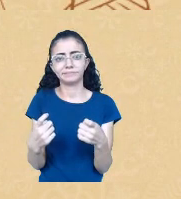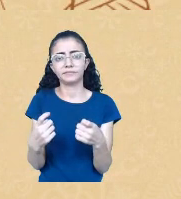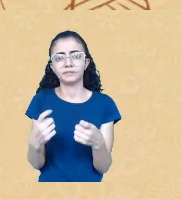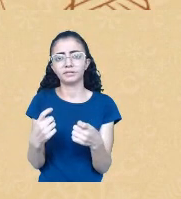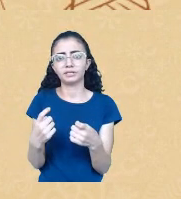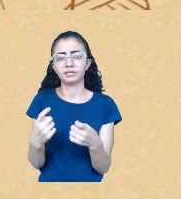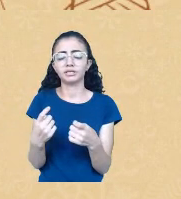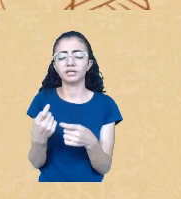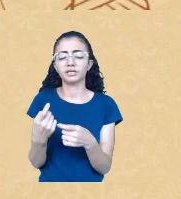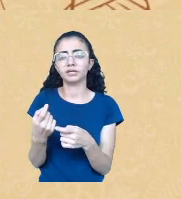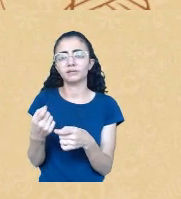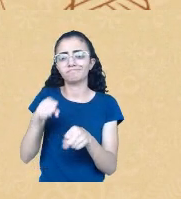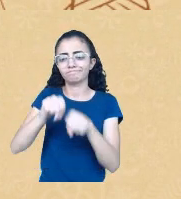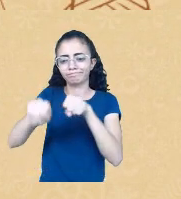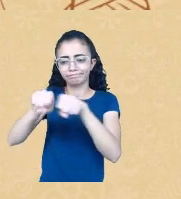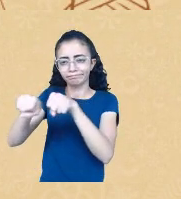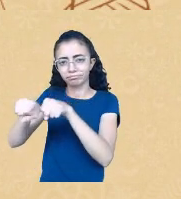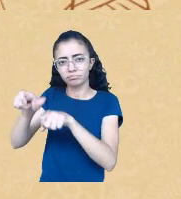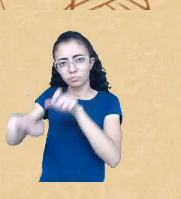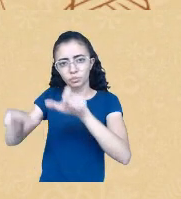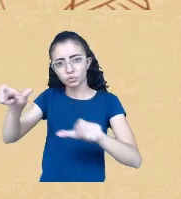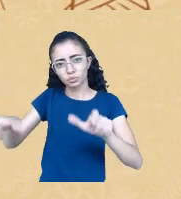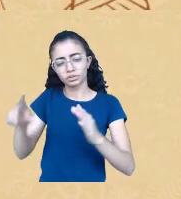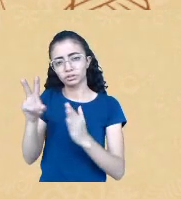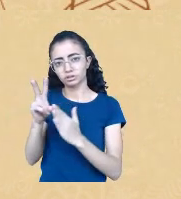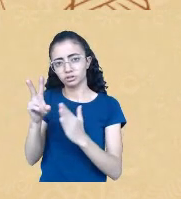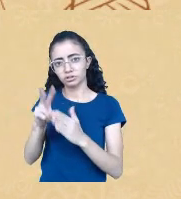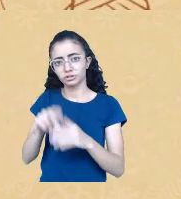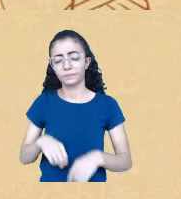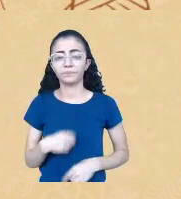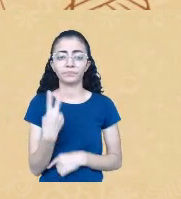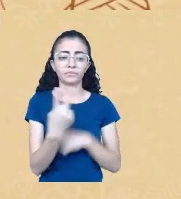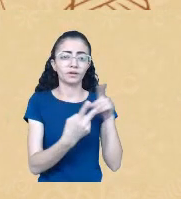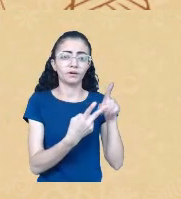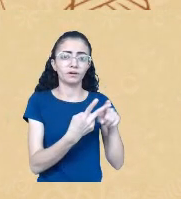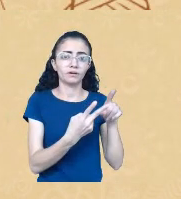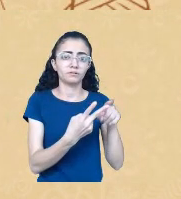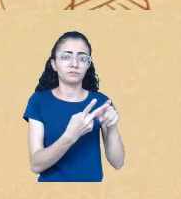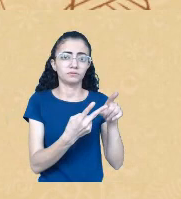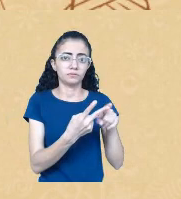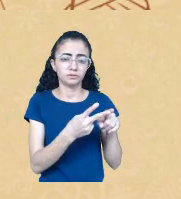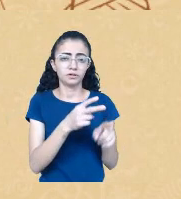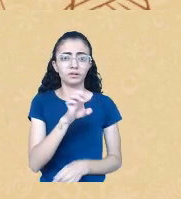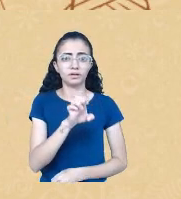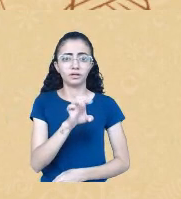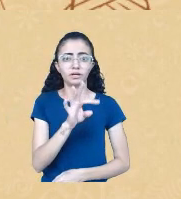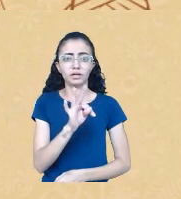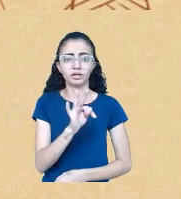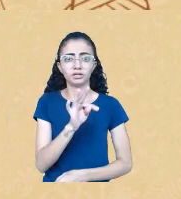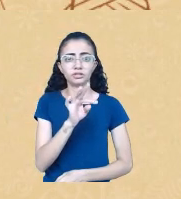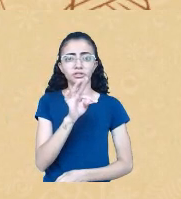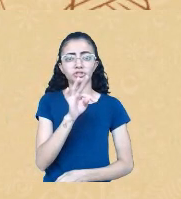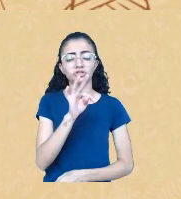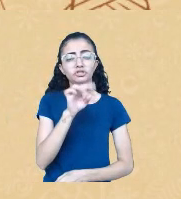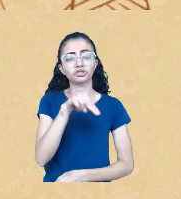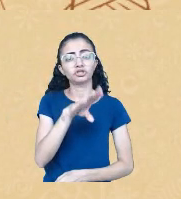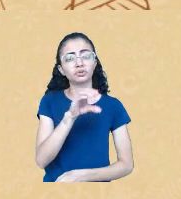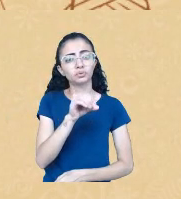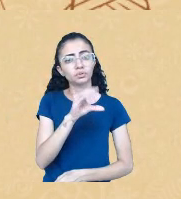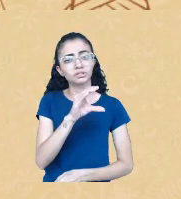E a segunda forma de extermínio é o que a gente chama de etnocídio. Então, se raça está para racismo,